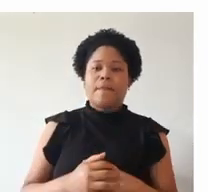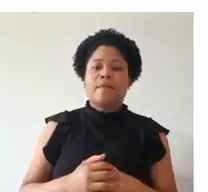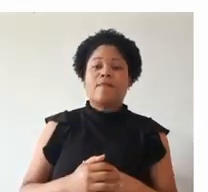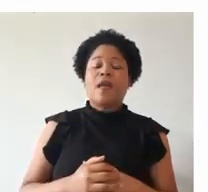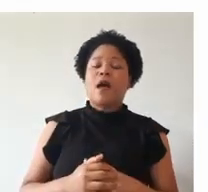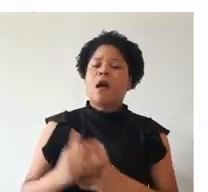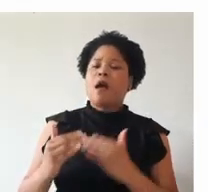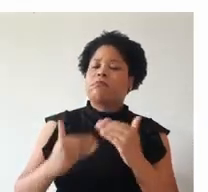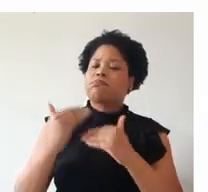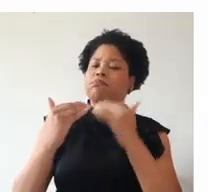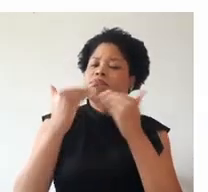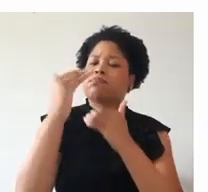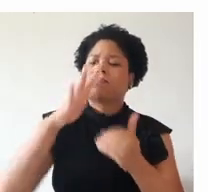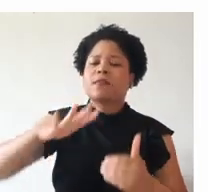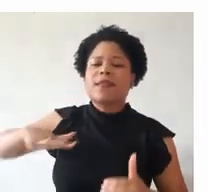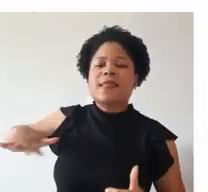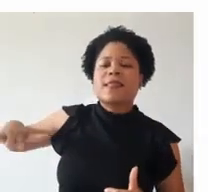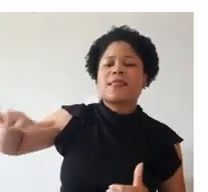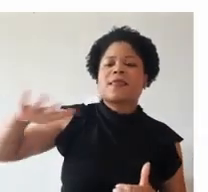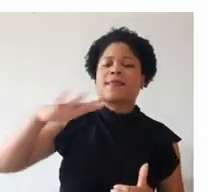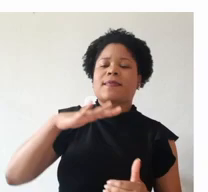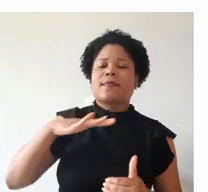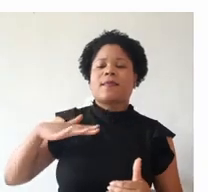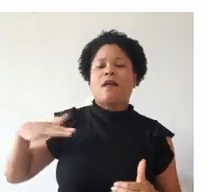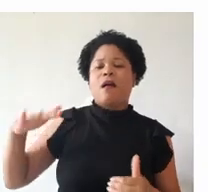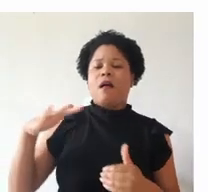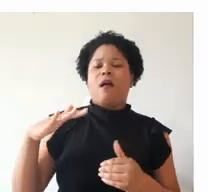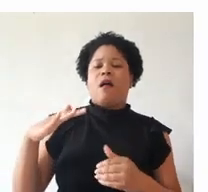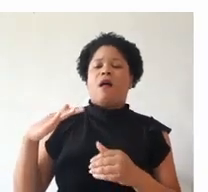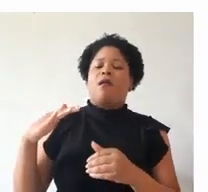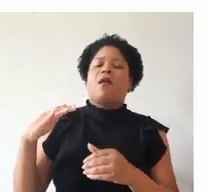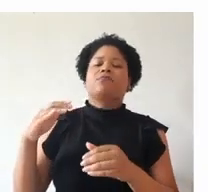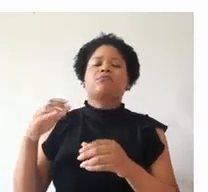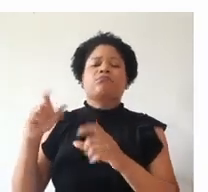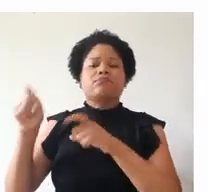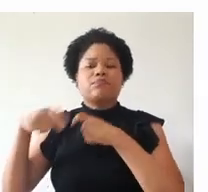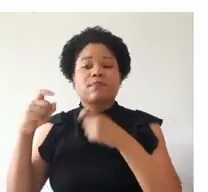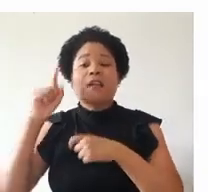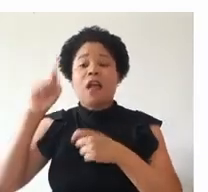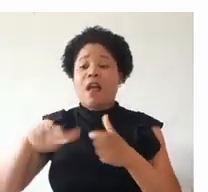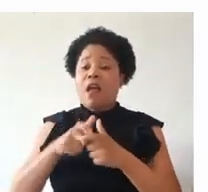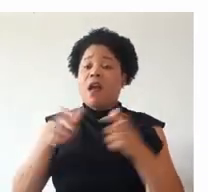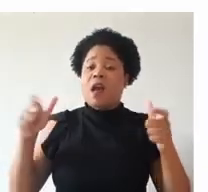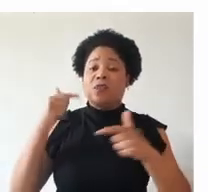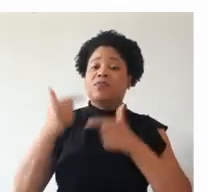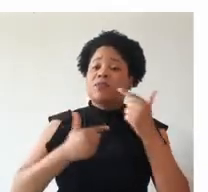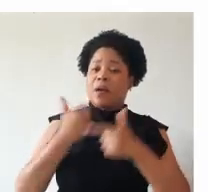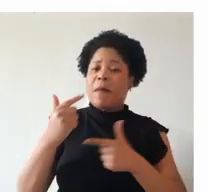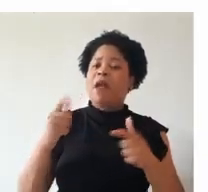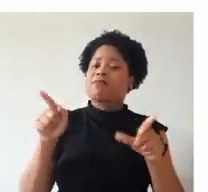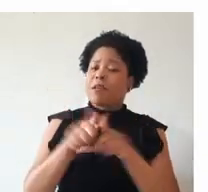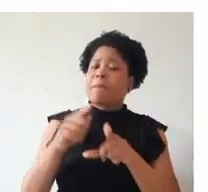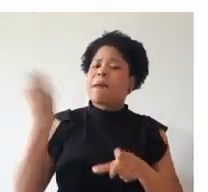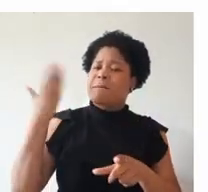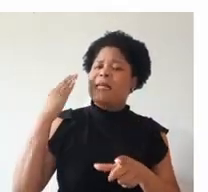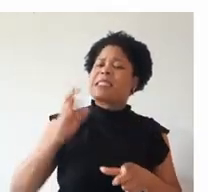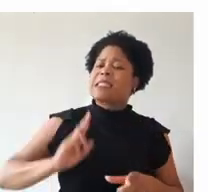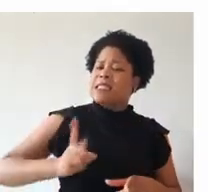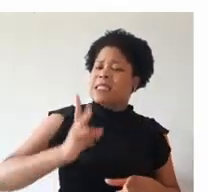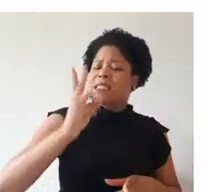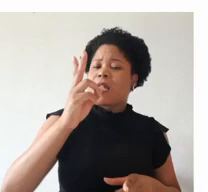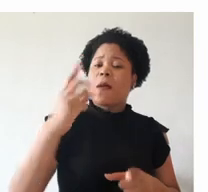A carreira, a área de agrárias, hoje está em alta no mercado, como sempre esteve,